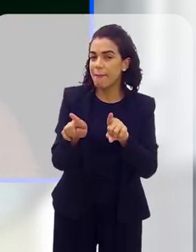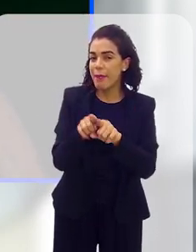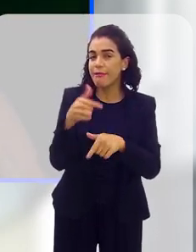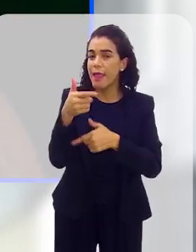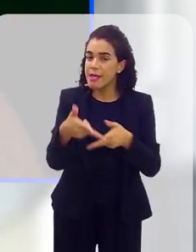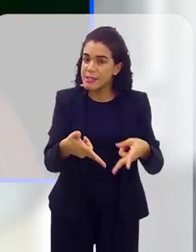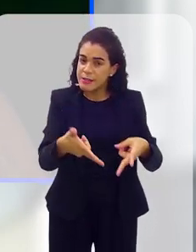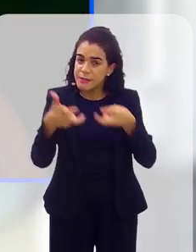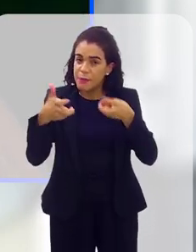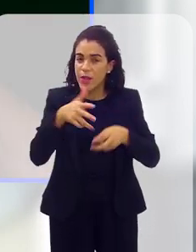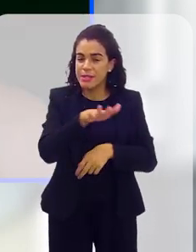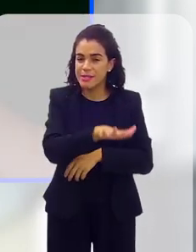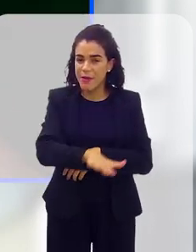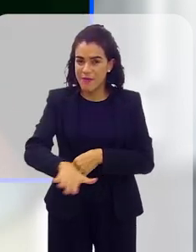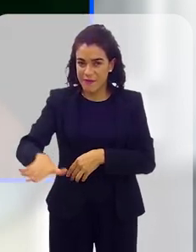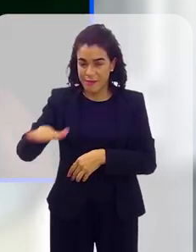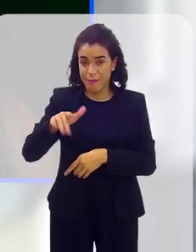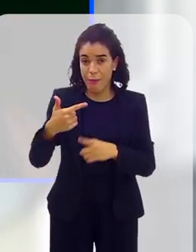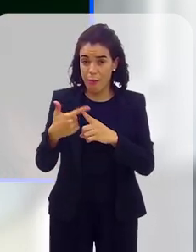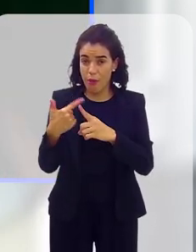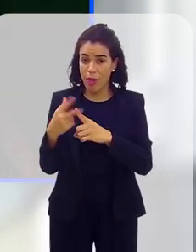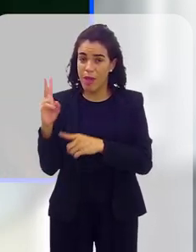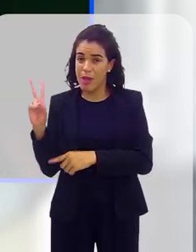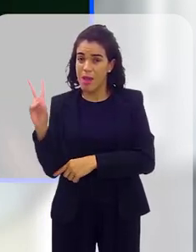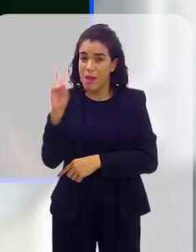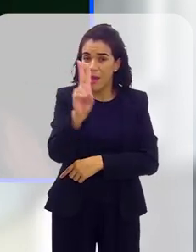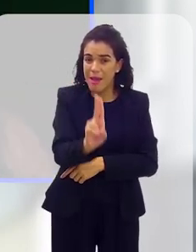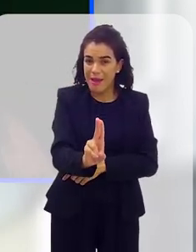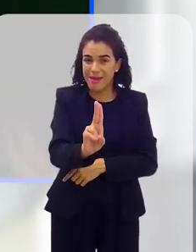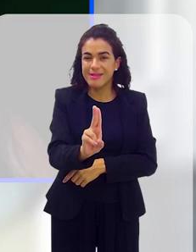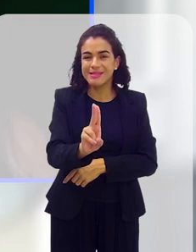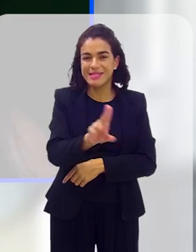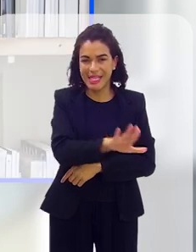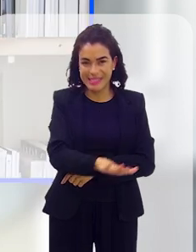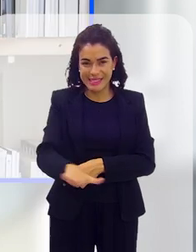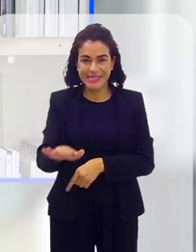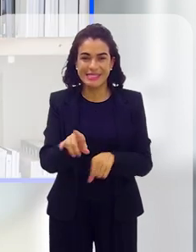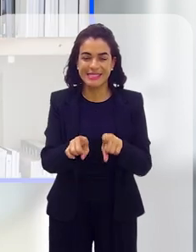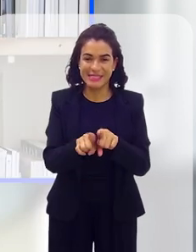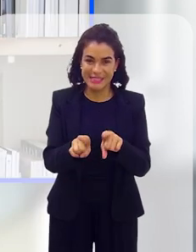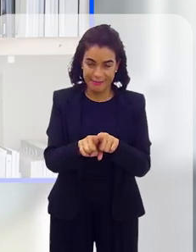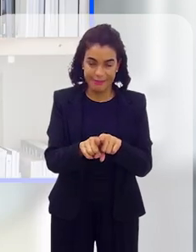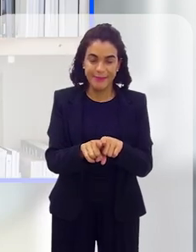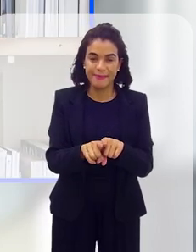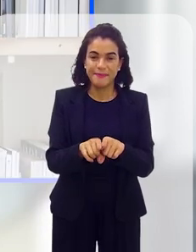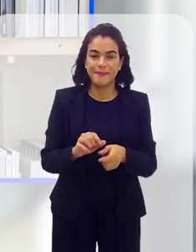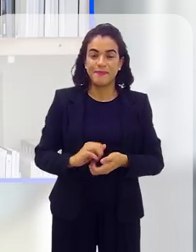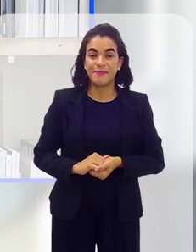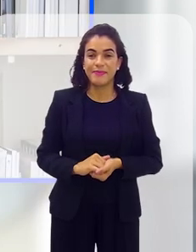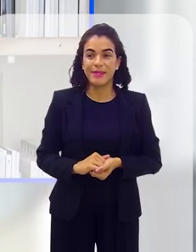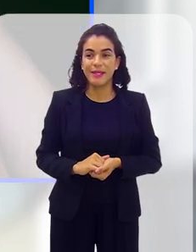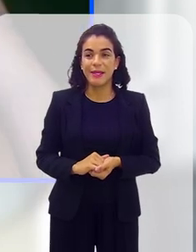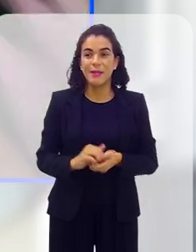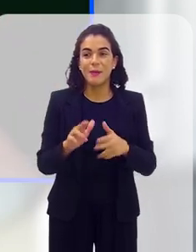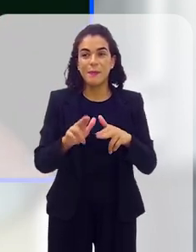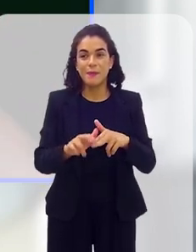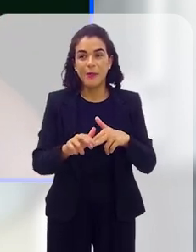também acontece trabalho infantil, porque eles acabam trazendo as crianças também para esse meio, né, acontece,